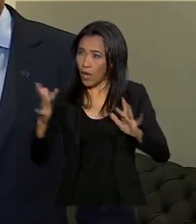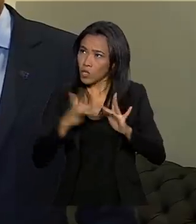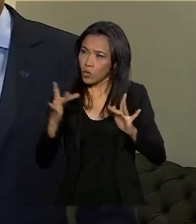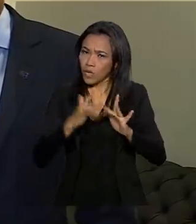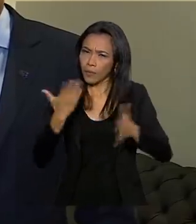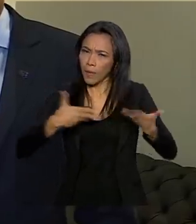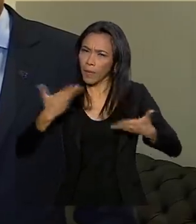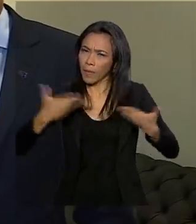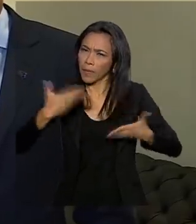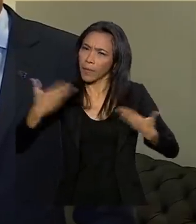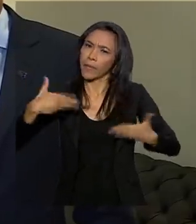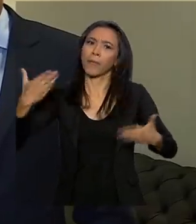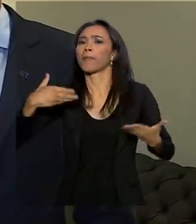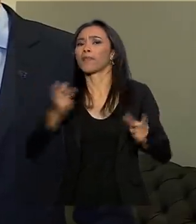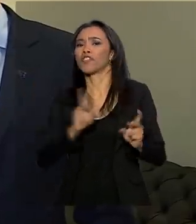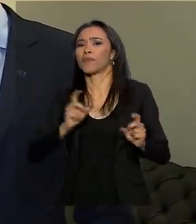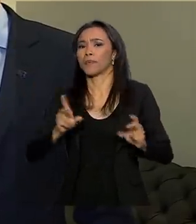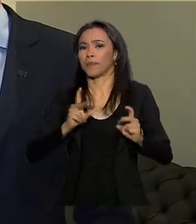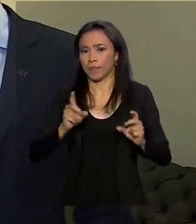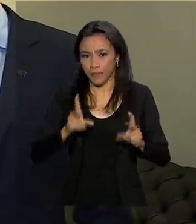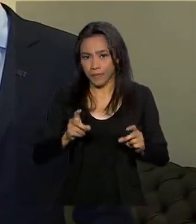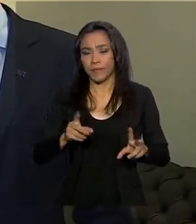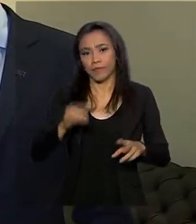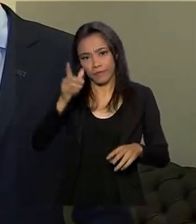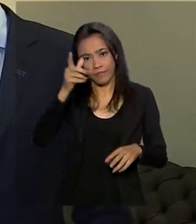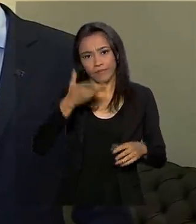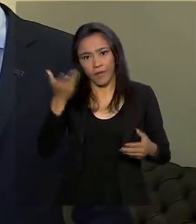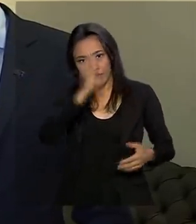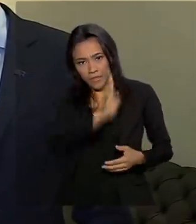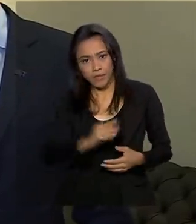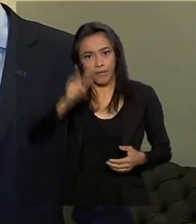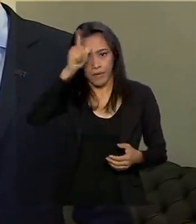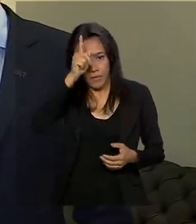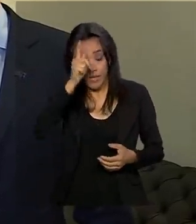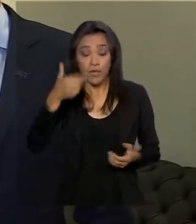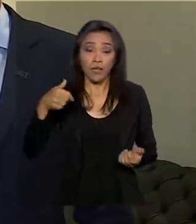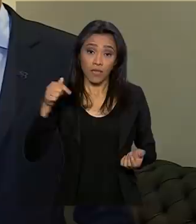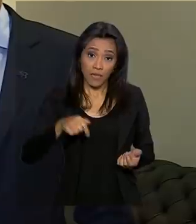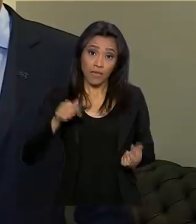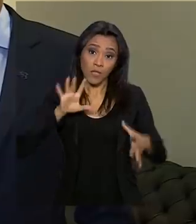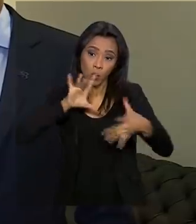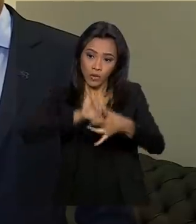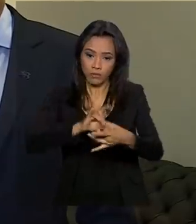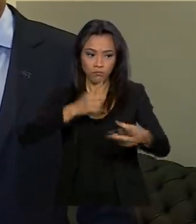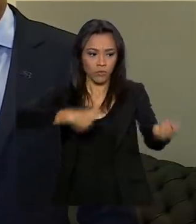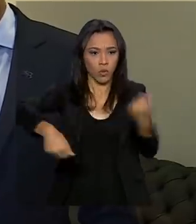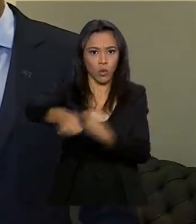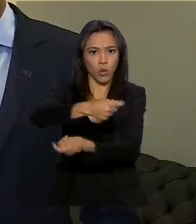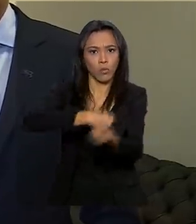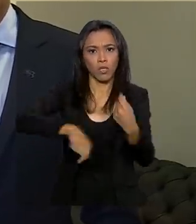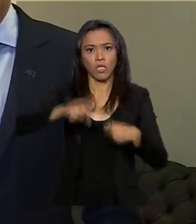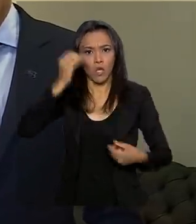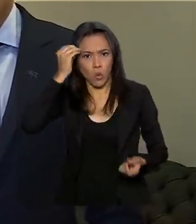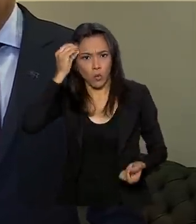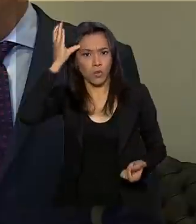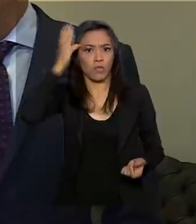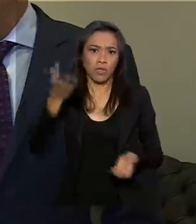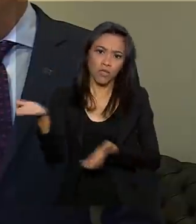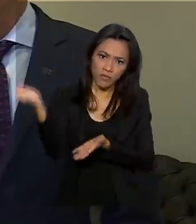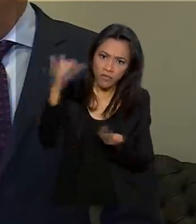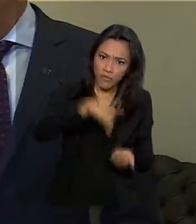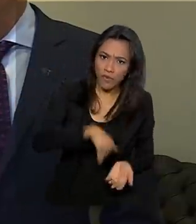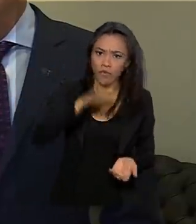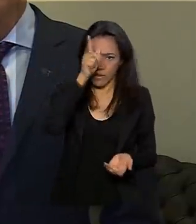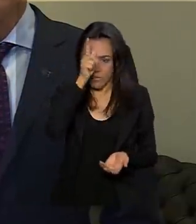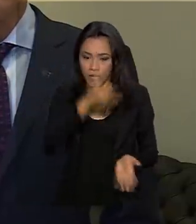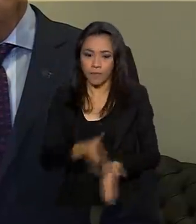ao mesmo tempo, o cabedal de conhecimento, nessa era da economia, do conhecimento que nós estamos vivendo, que vem da Alemanha. Para